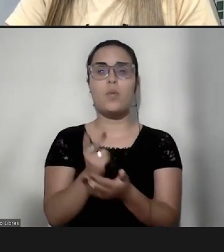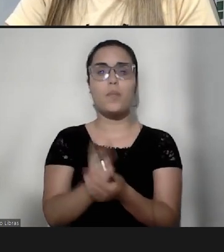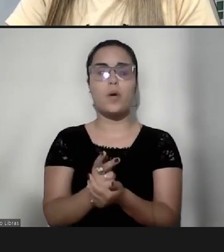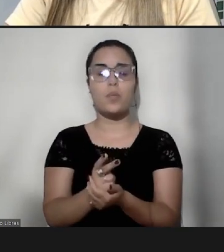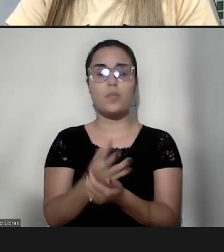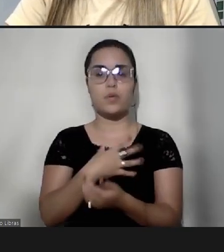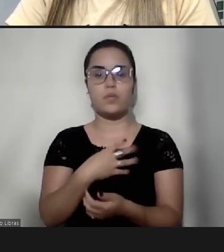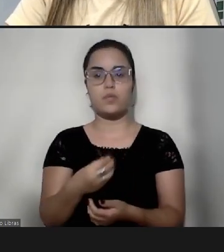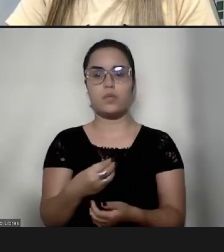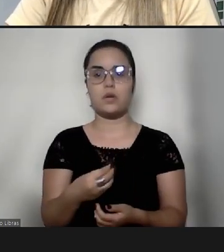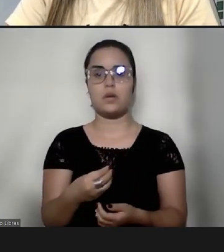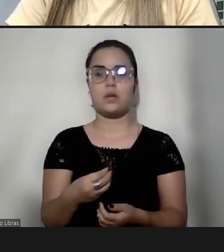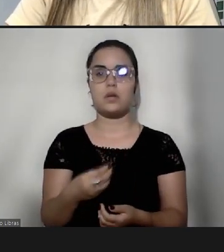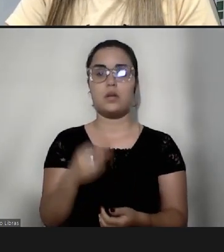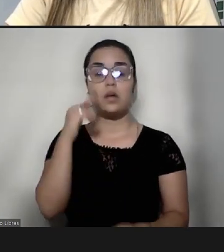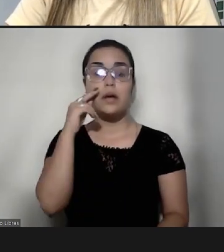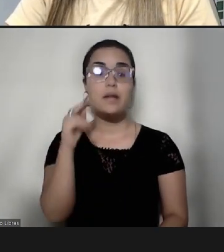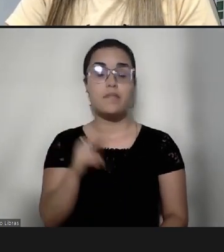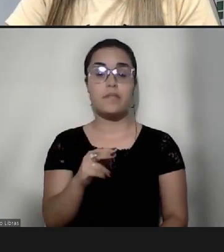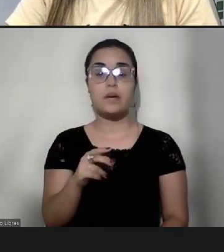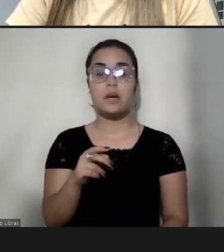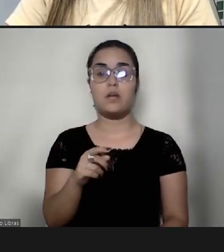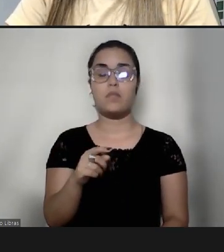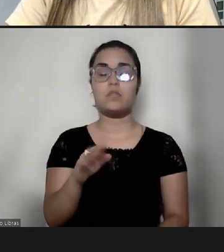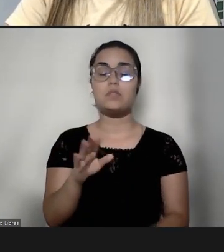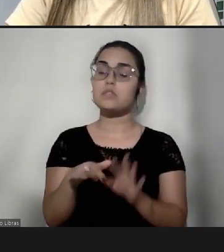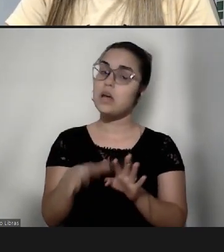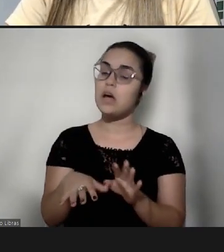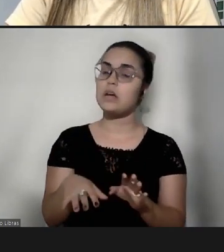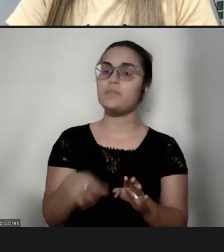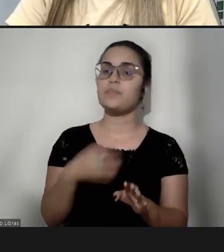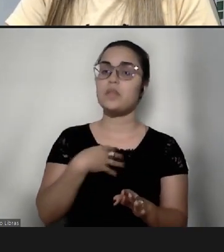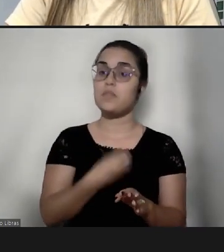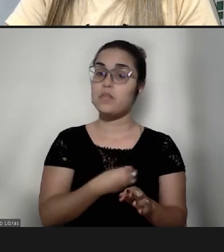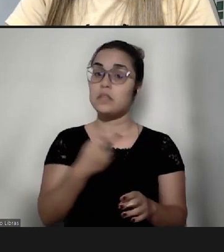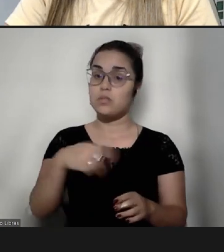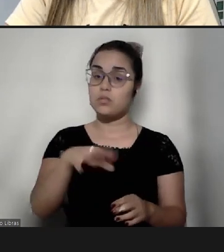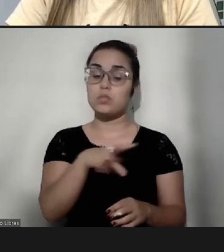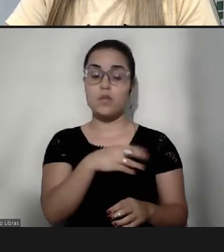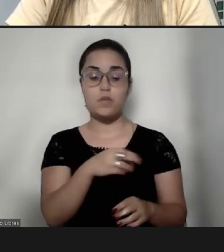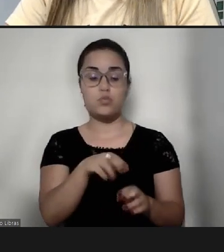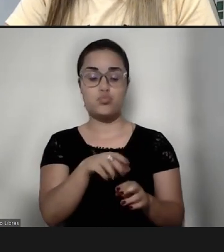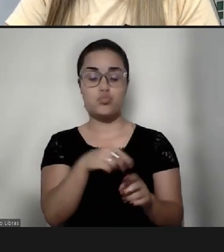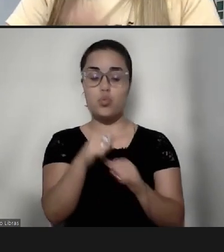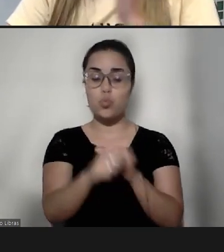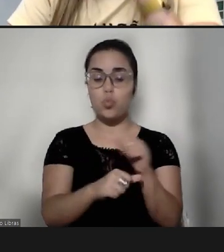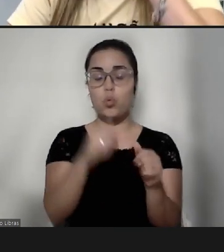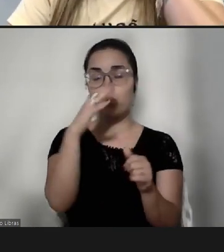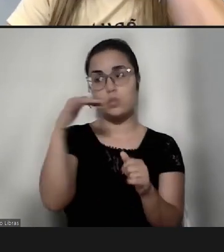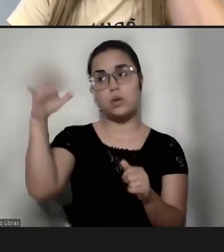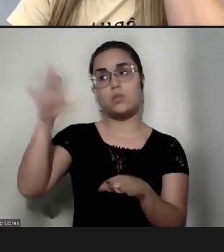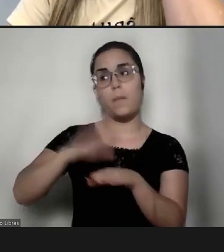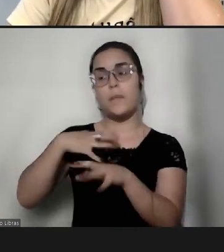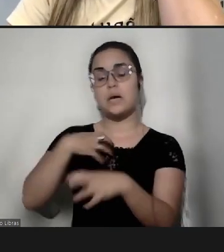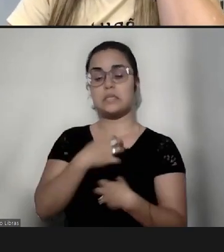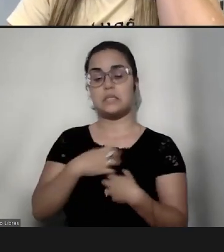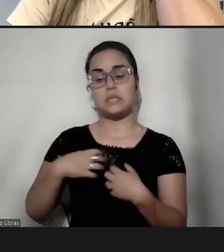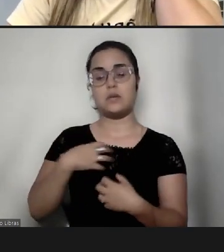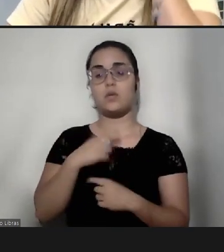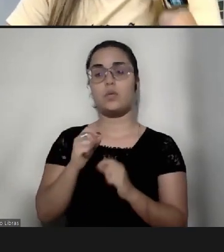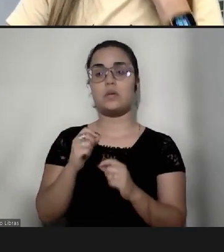ele vendo, talvez, a relação do teu filho com você, com outro adulto com mais sensibilidade, o que causou